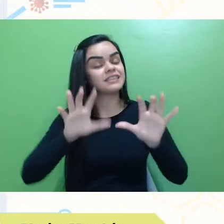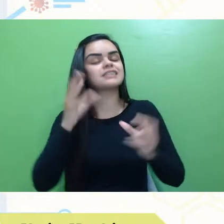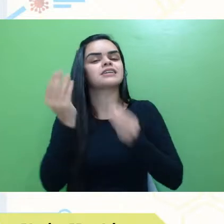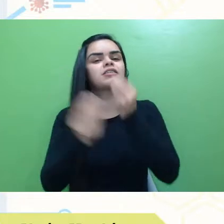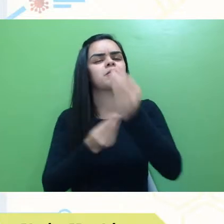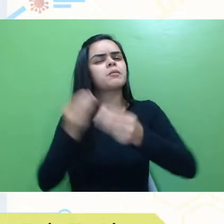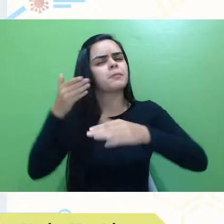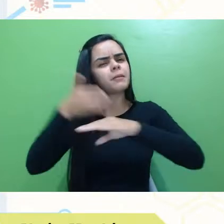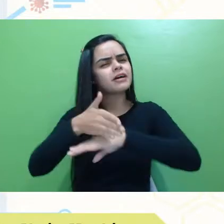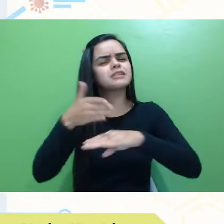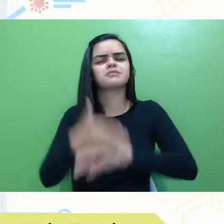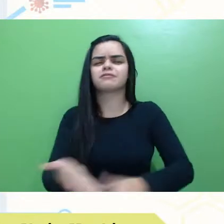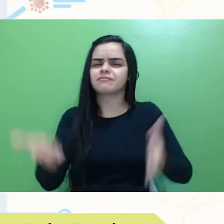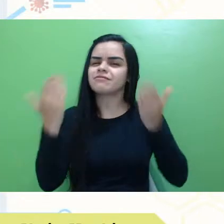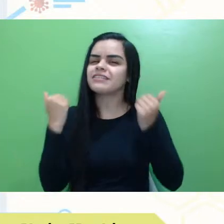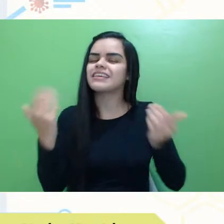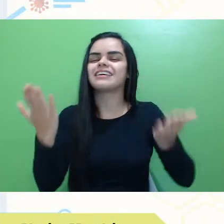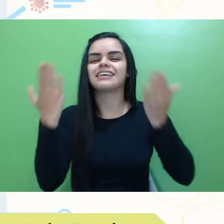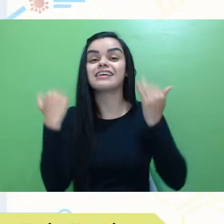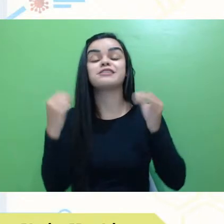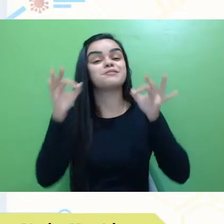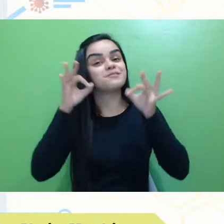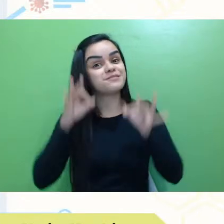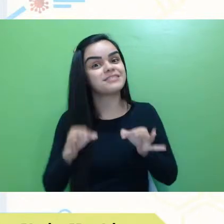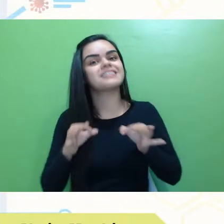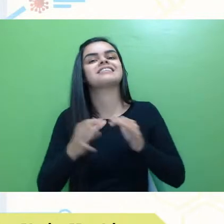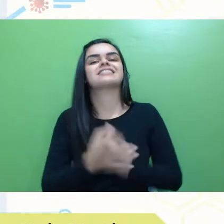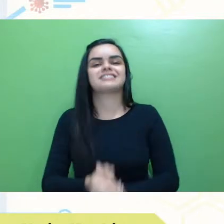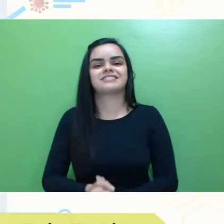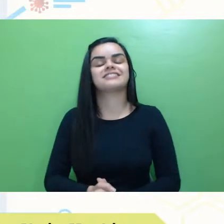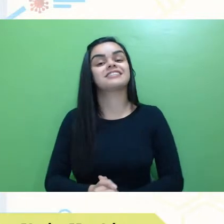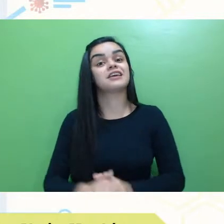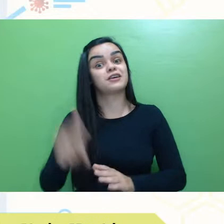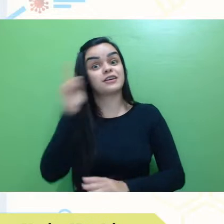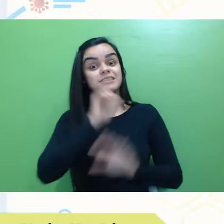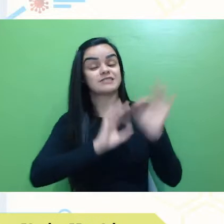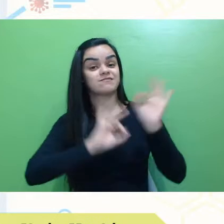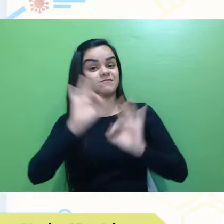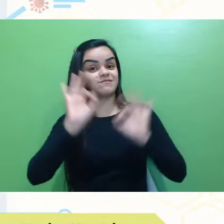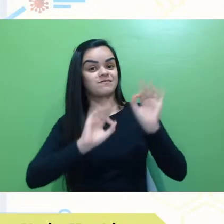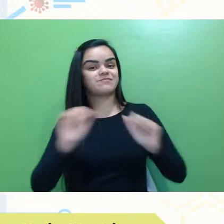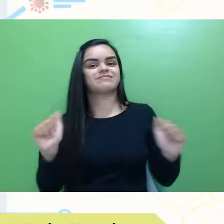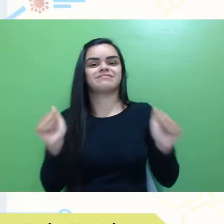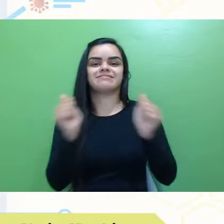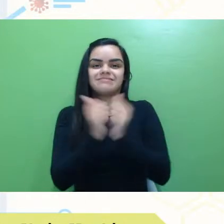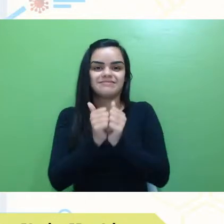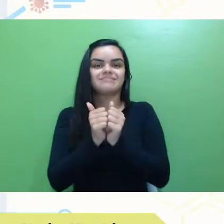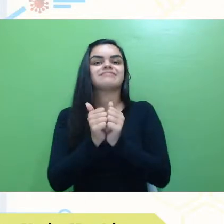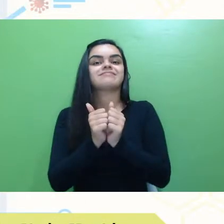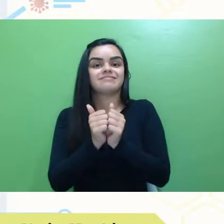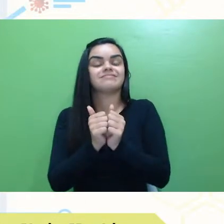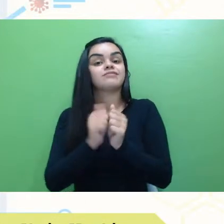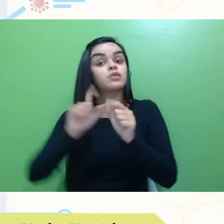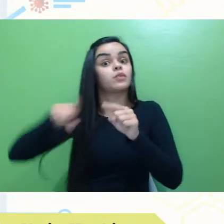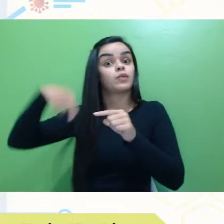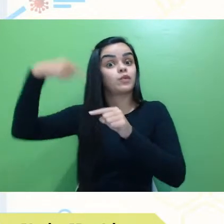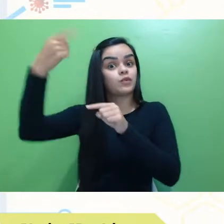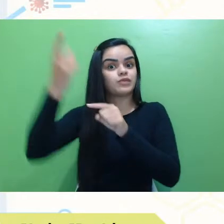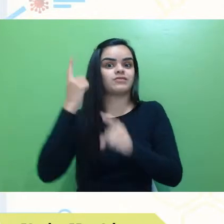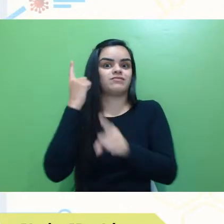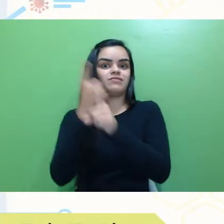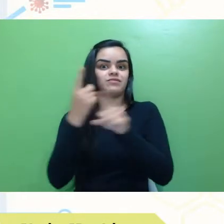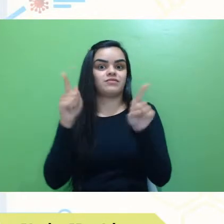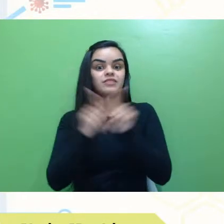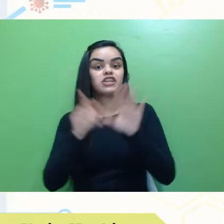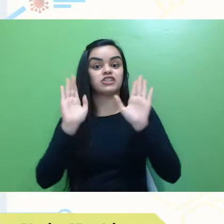participar ao máximo e construir, né, juntos, o próximo já, a gente